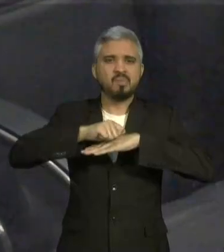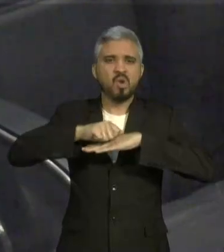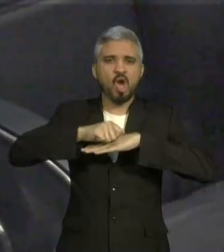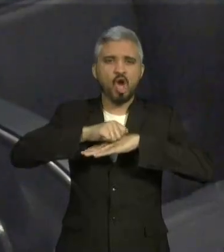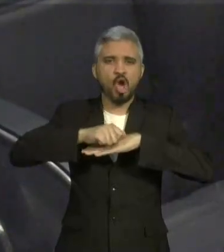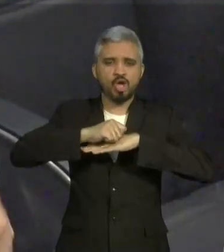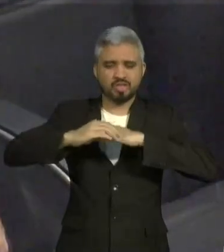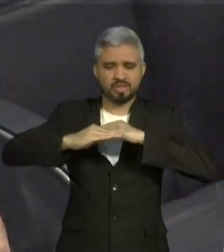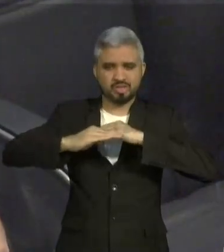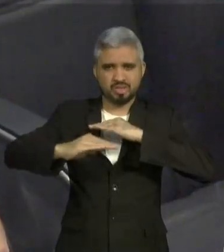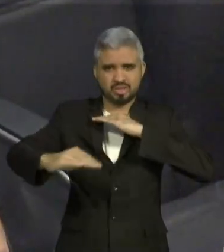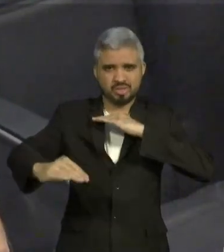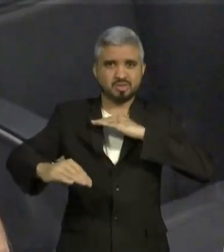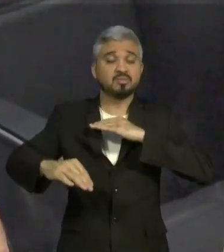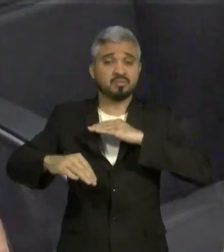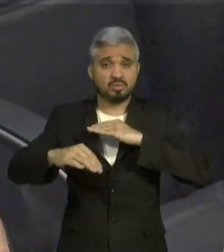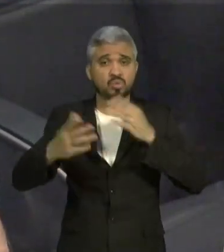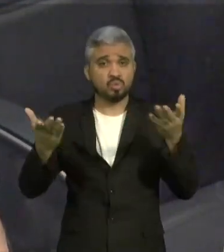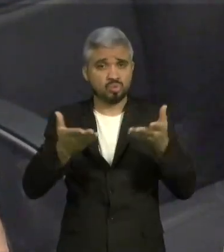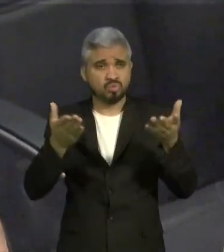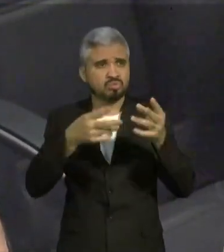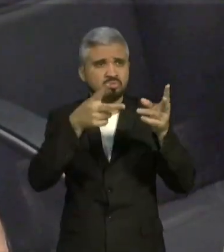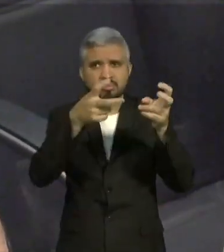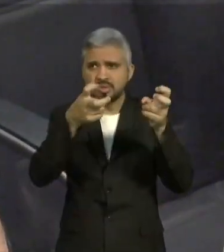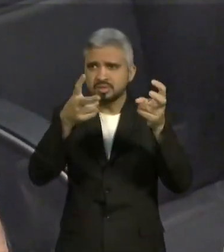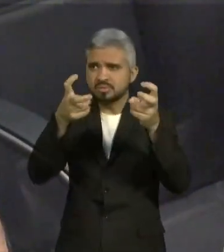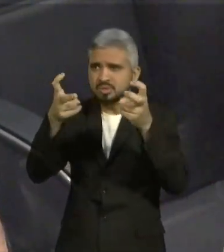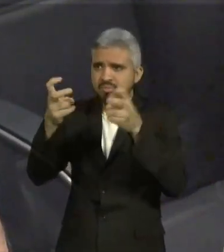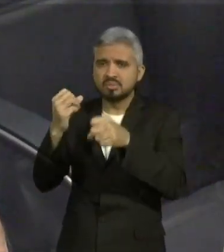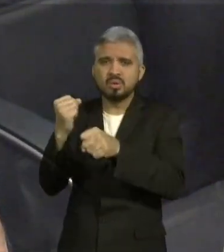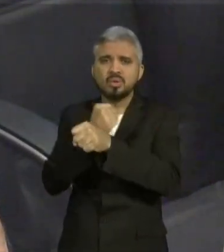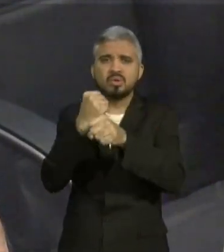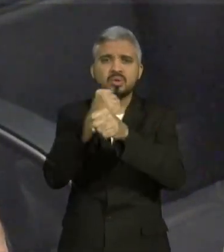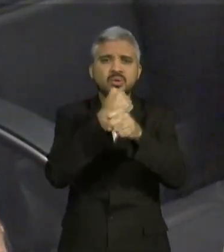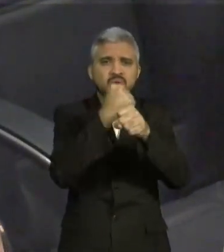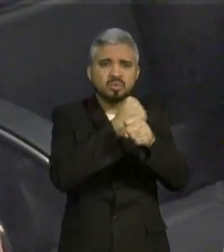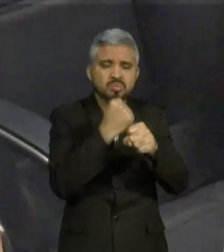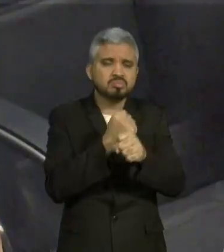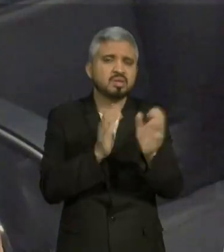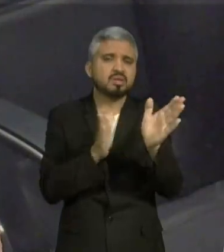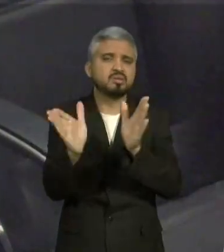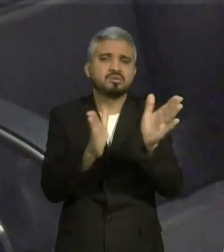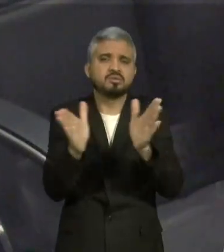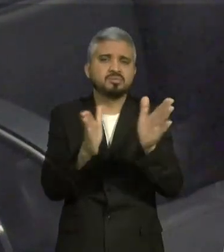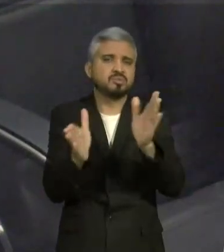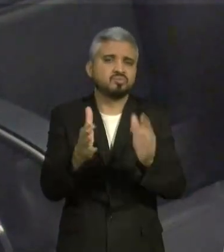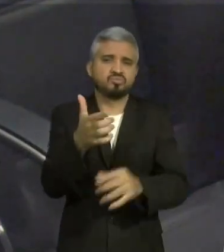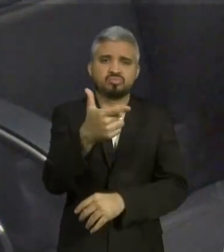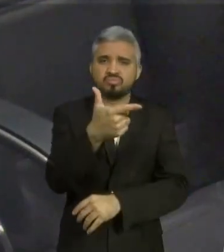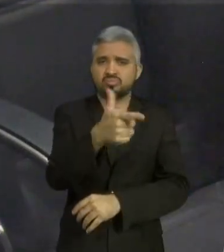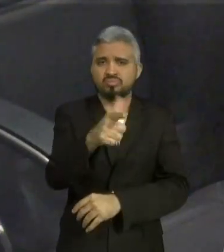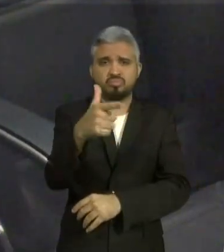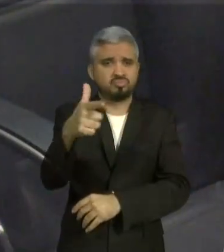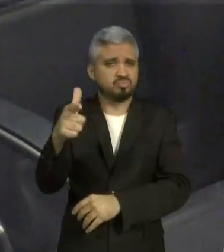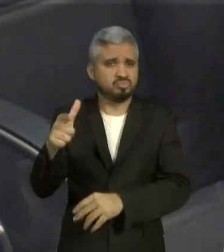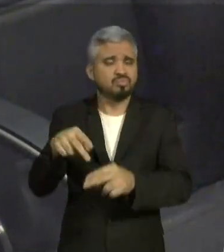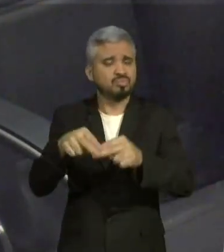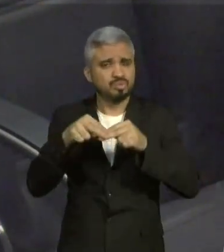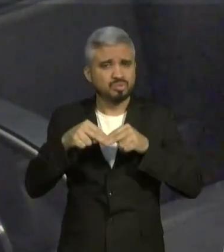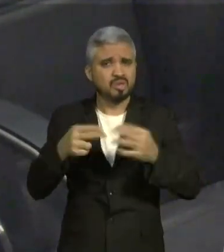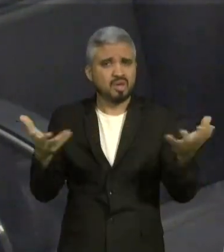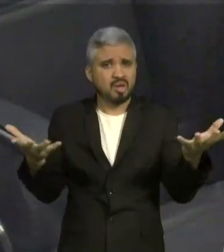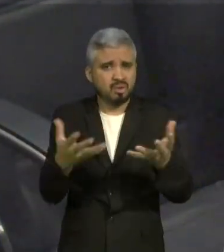estaduais e obras municipais sem acessibilidade. Então, faça a a minha bandeira também,